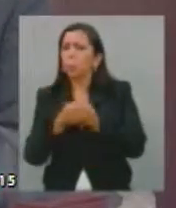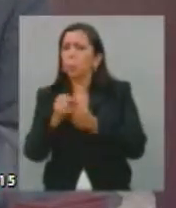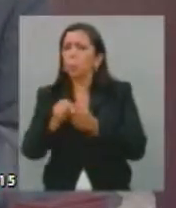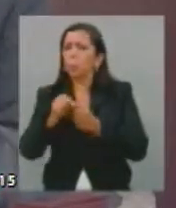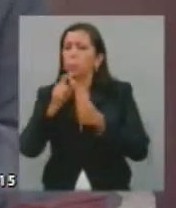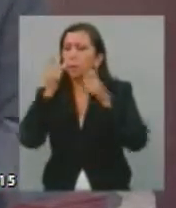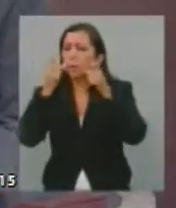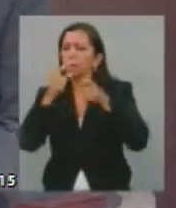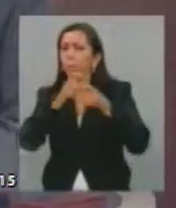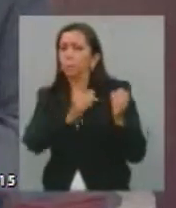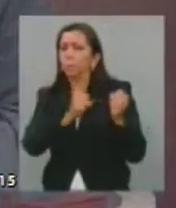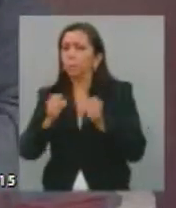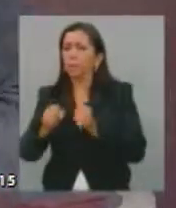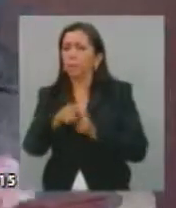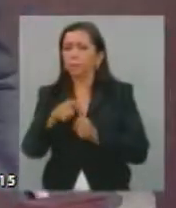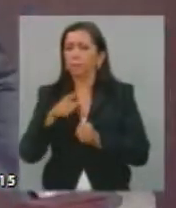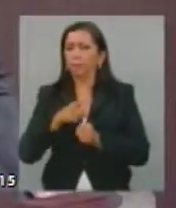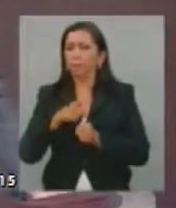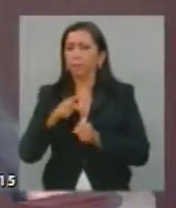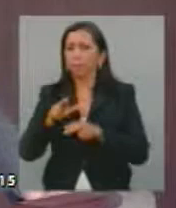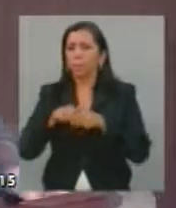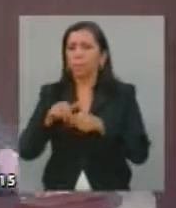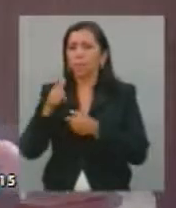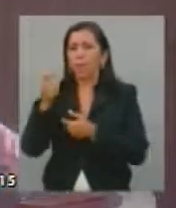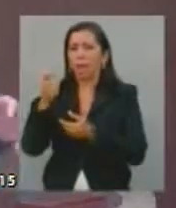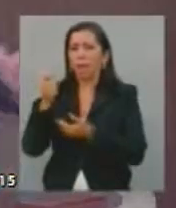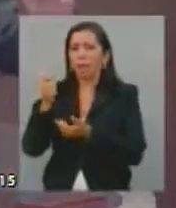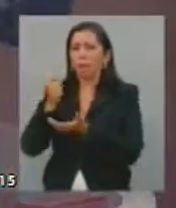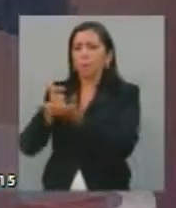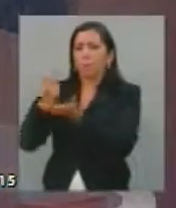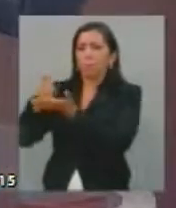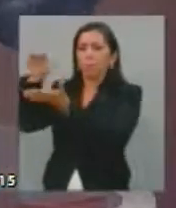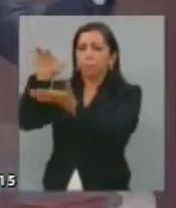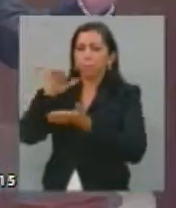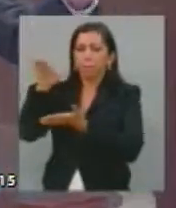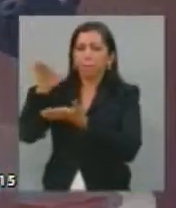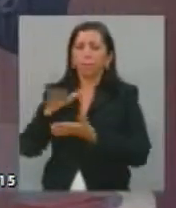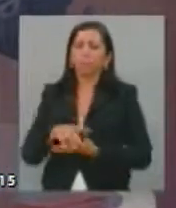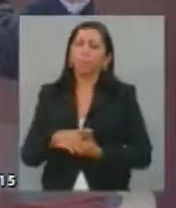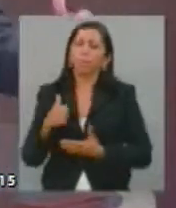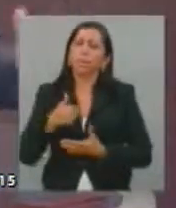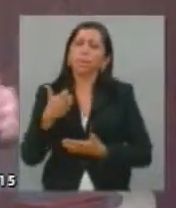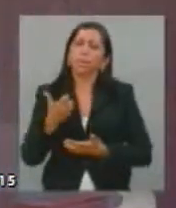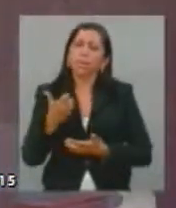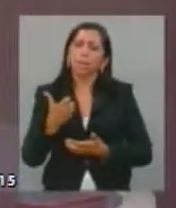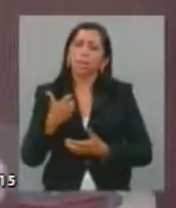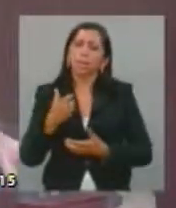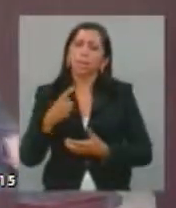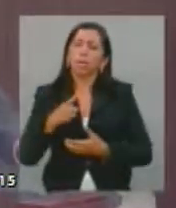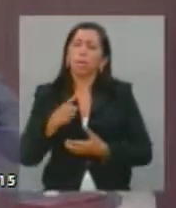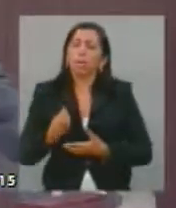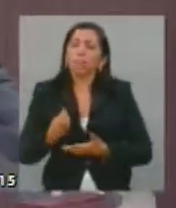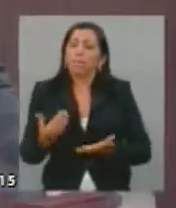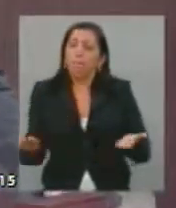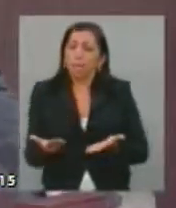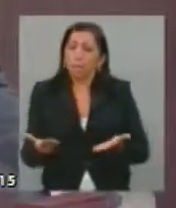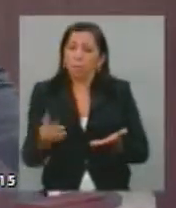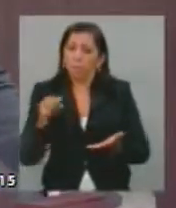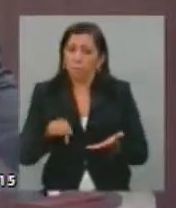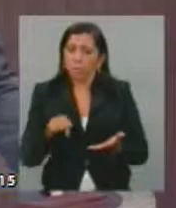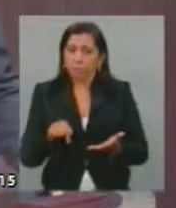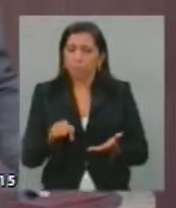e poderosos em torno do tráfico de armas. Mas eu queria, aos pouquinhos, ir descendo para a nossa realidade aqui